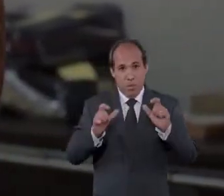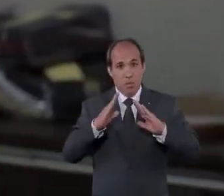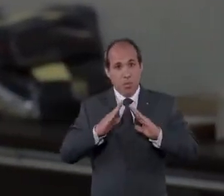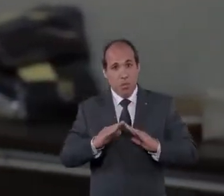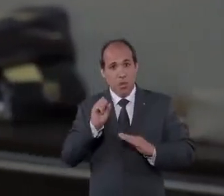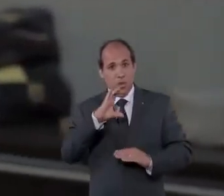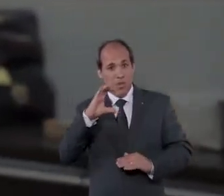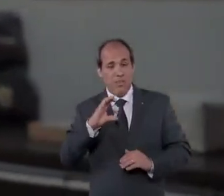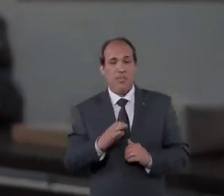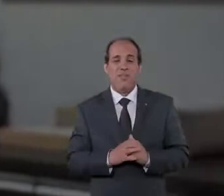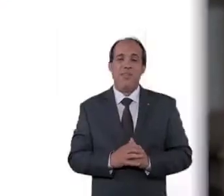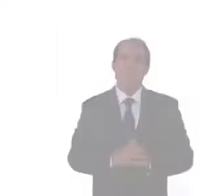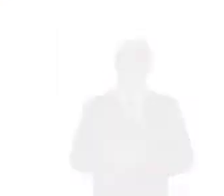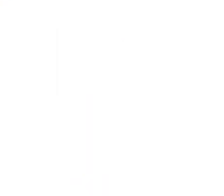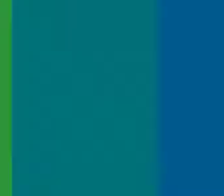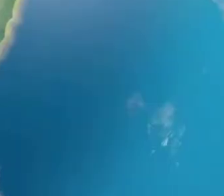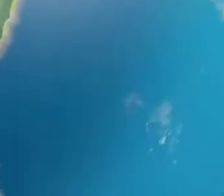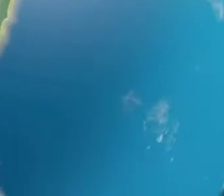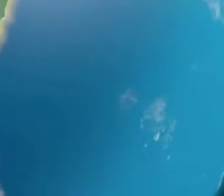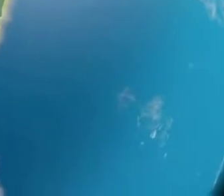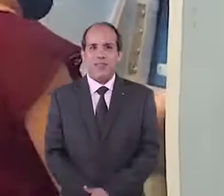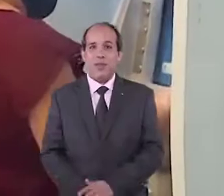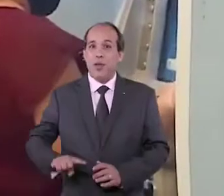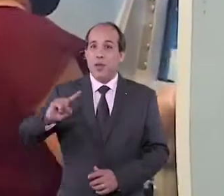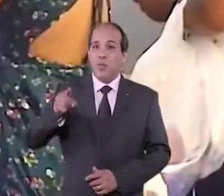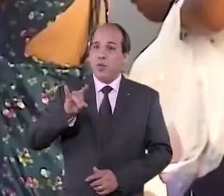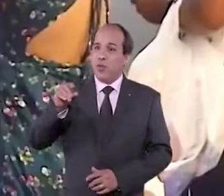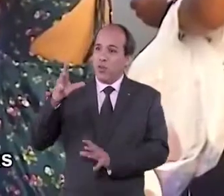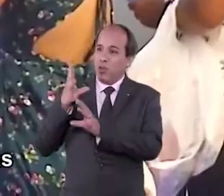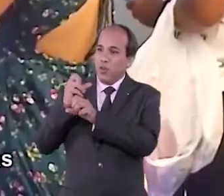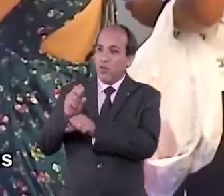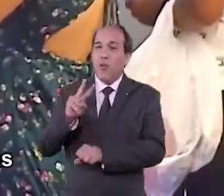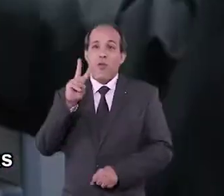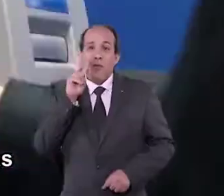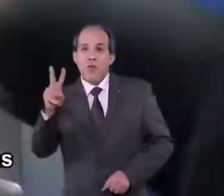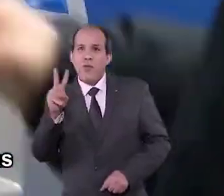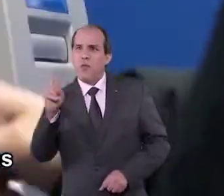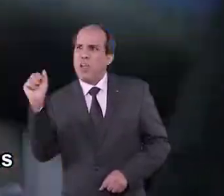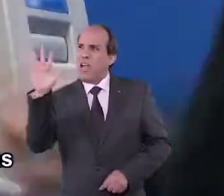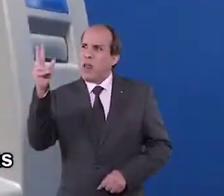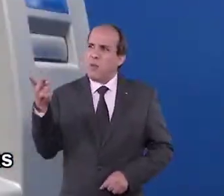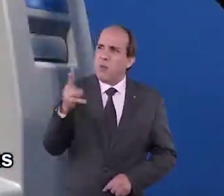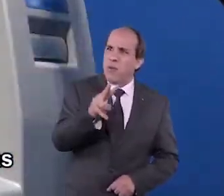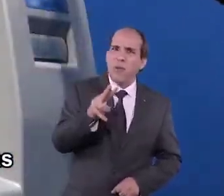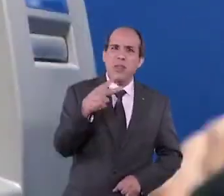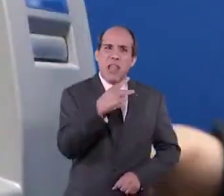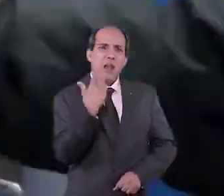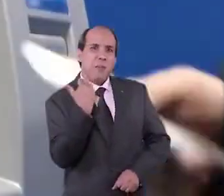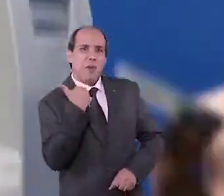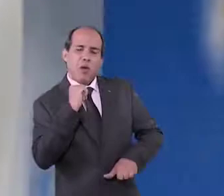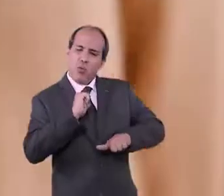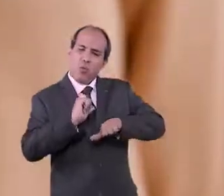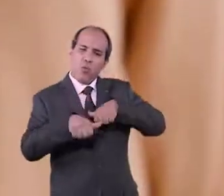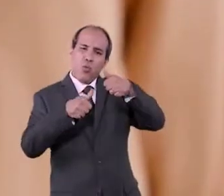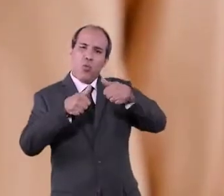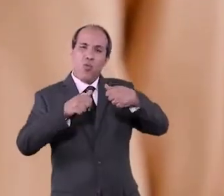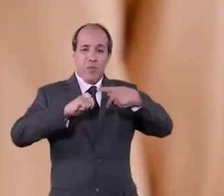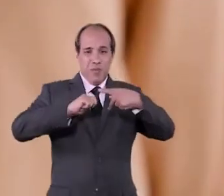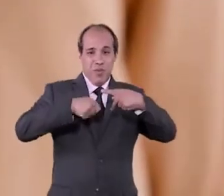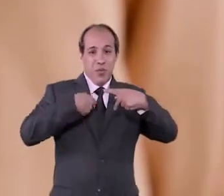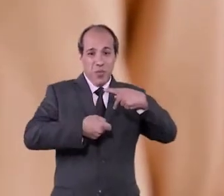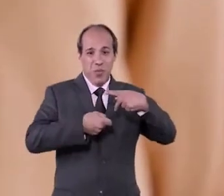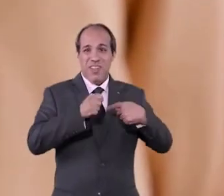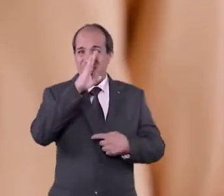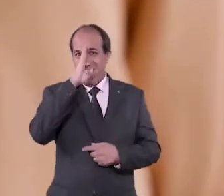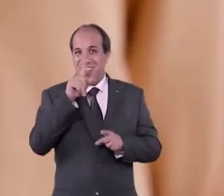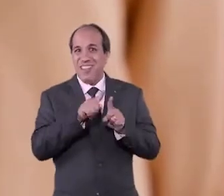490 mil catarinenses. Em mil dias, vimos as caras transferências bancárias serem substituídas pelo